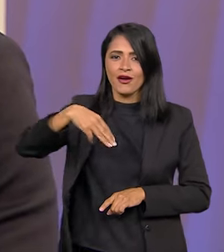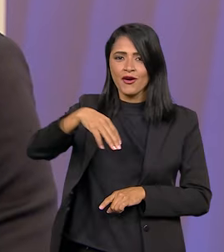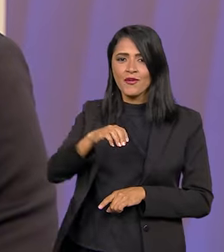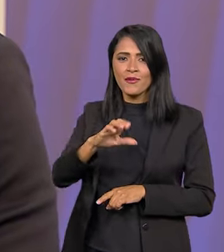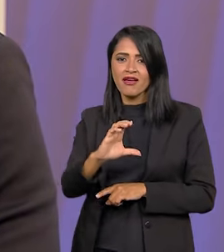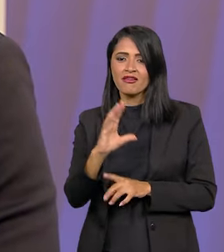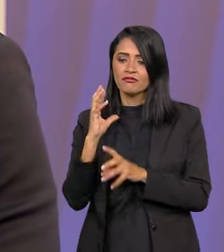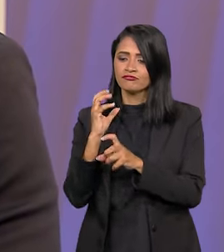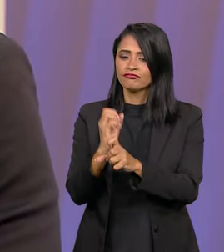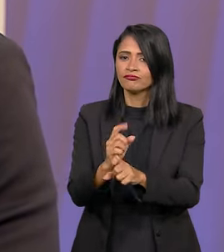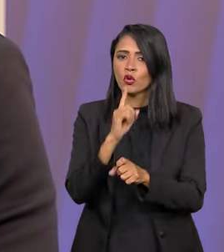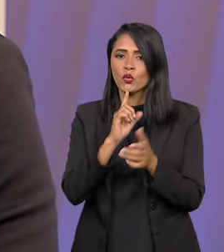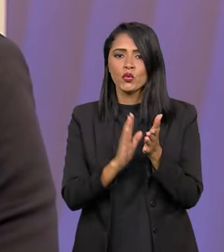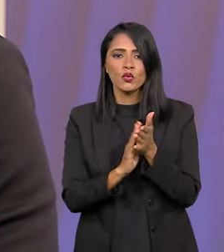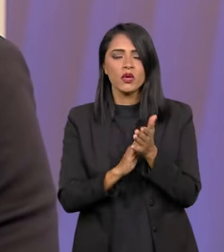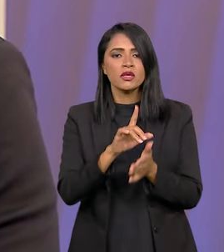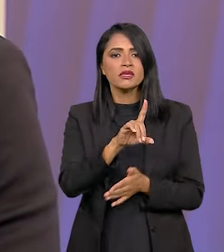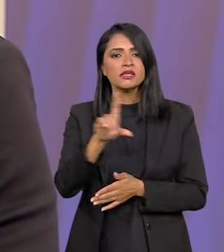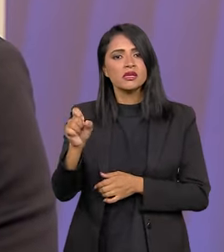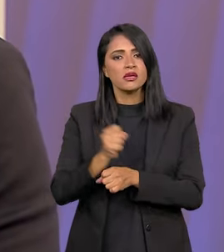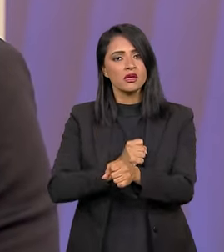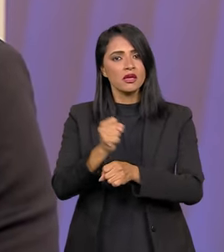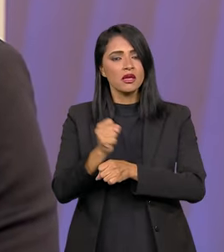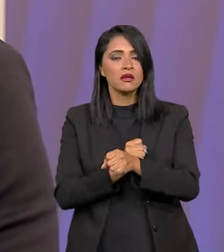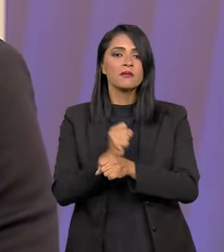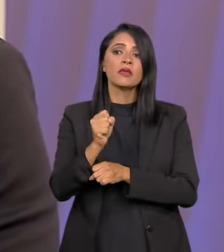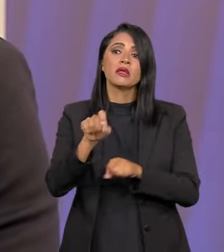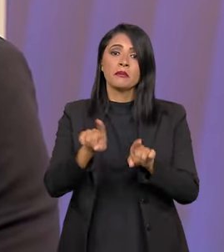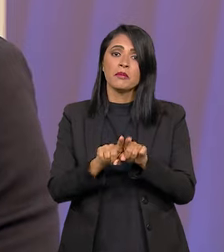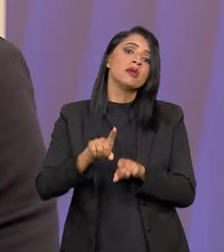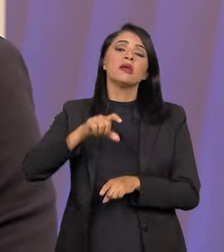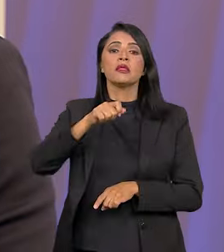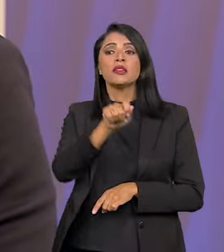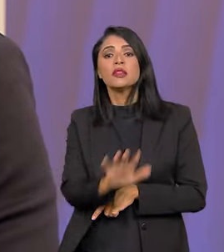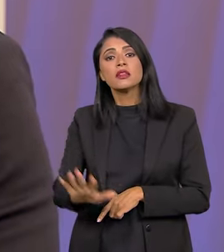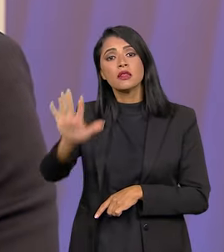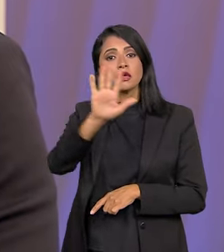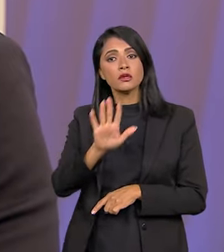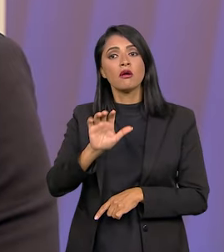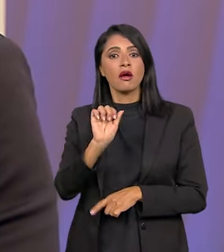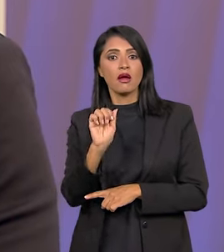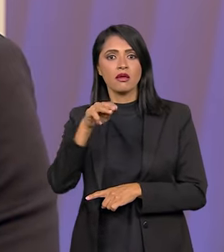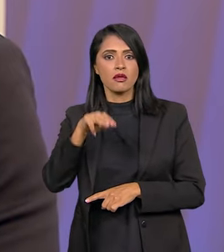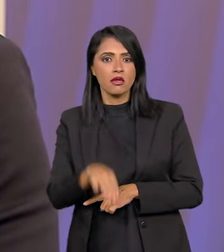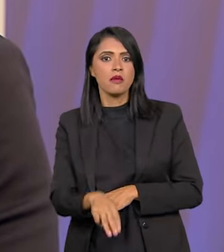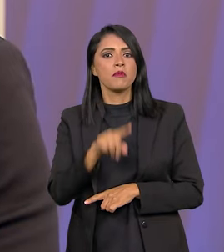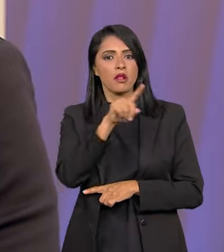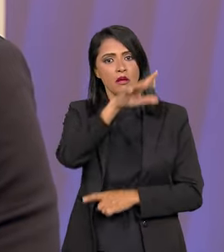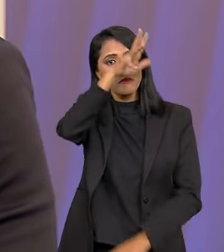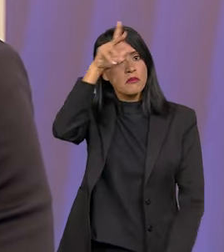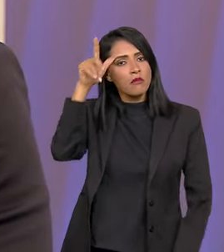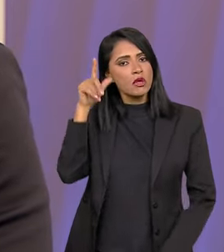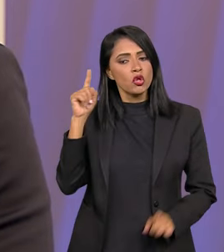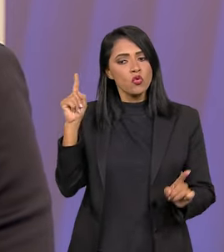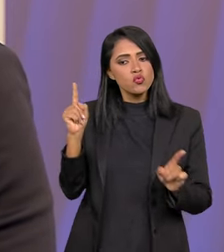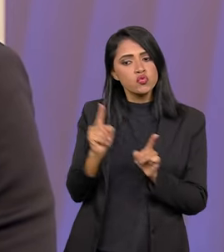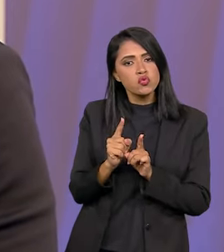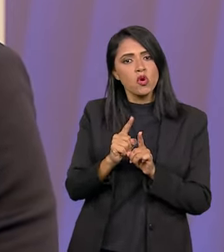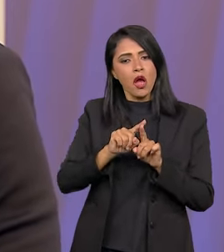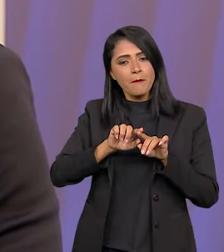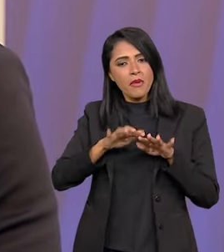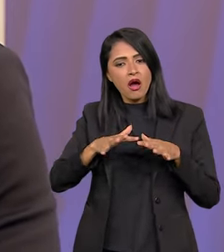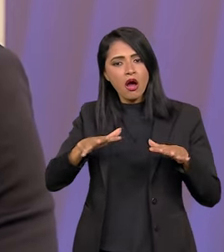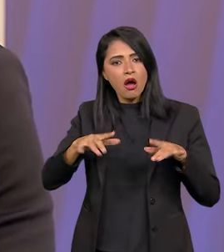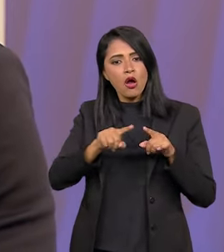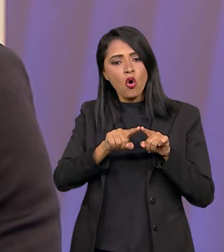que é histórica, completou 100 anos, a Rádio Nacional, a Rádio AM da Amazônia, que é em ondas curtas.